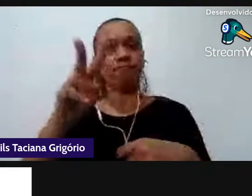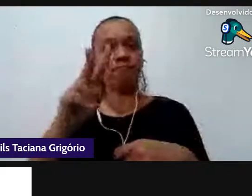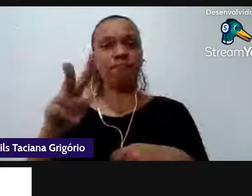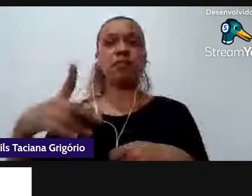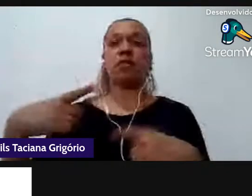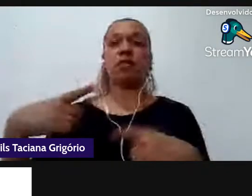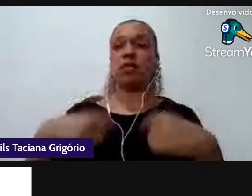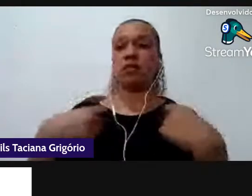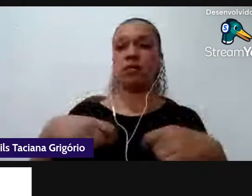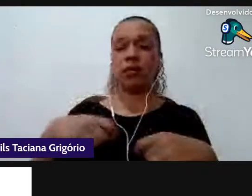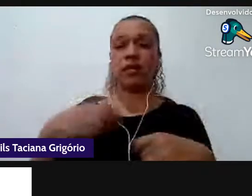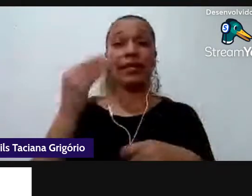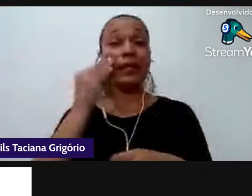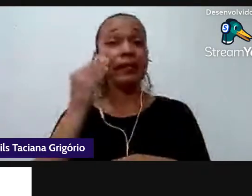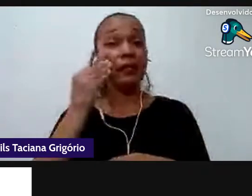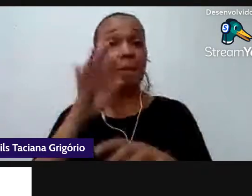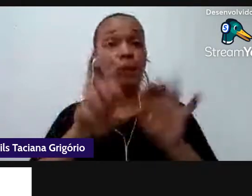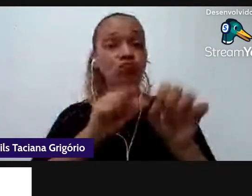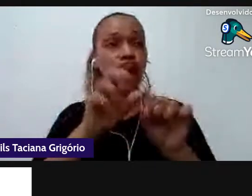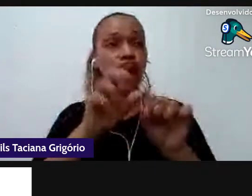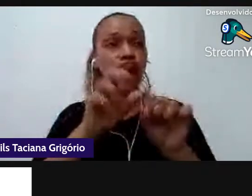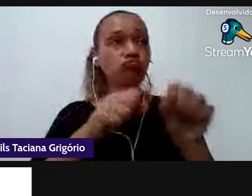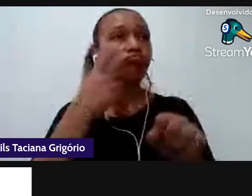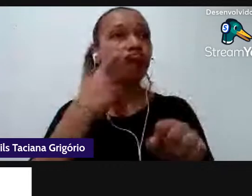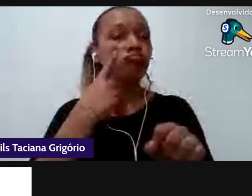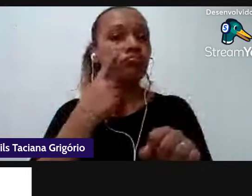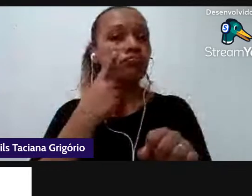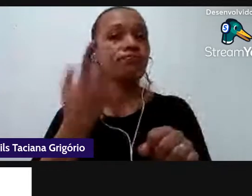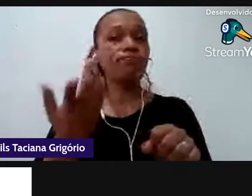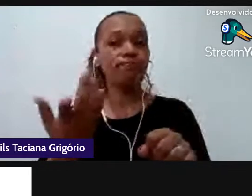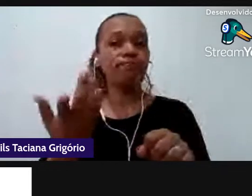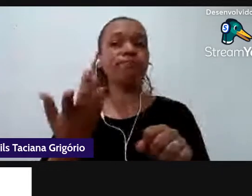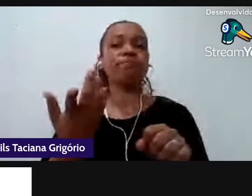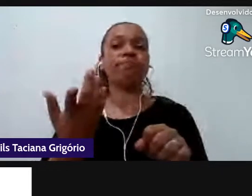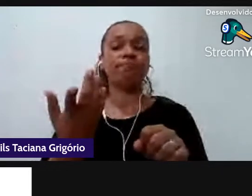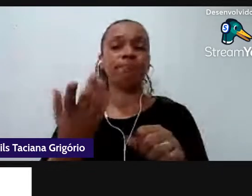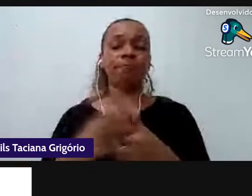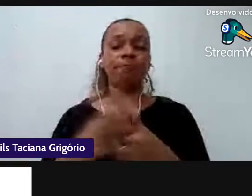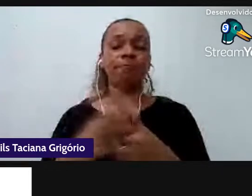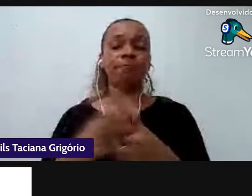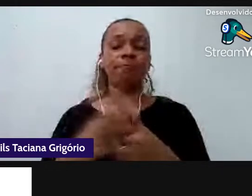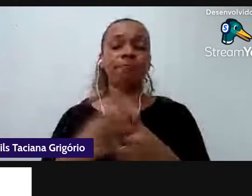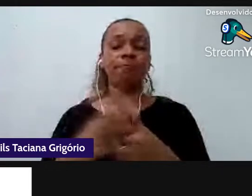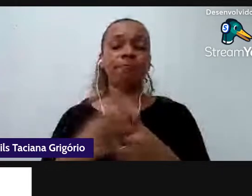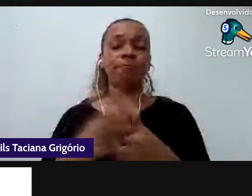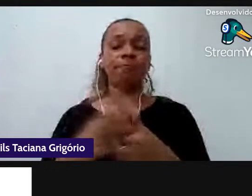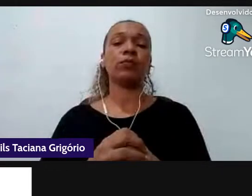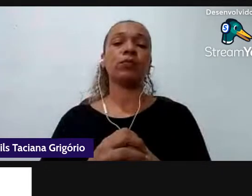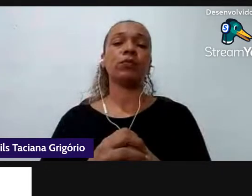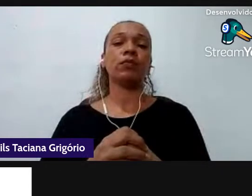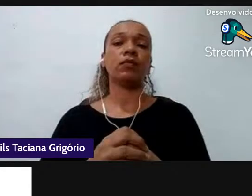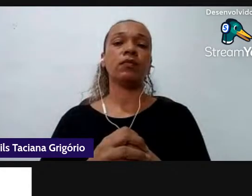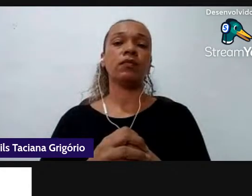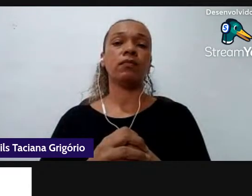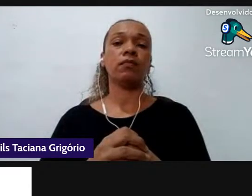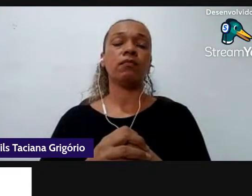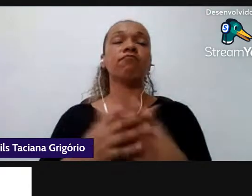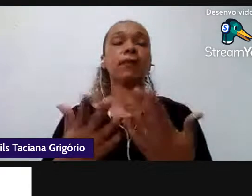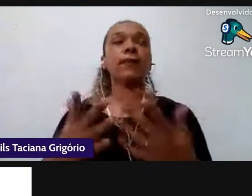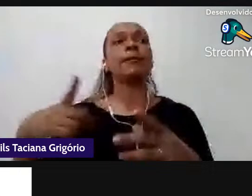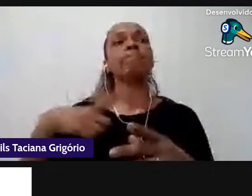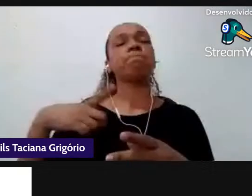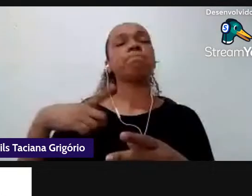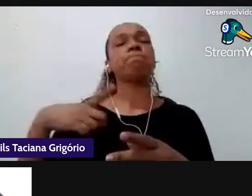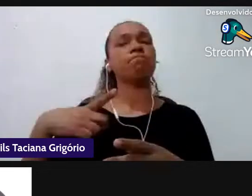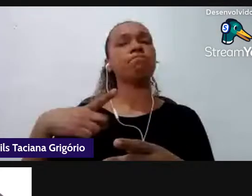aqui na rede falando agora na nossa atuação enquanto partícipe de um processo de gestão